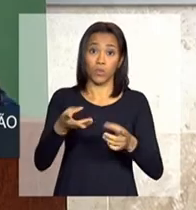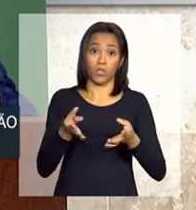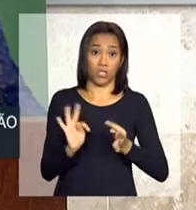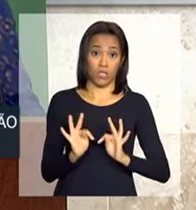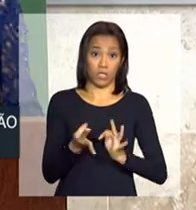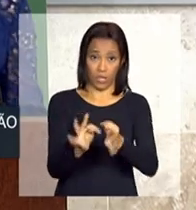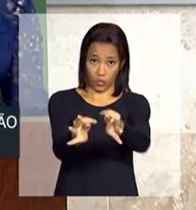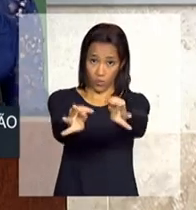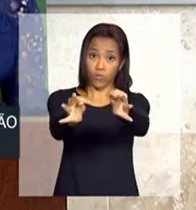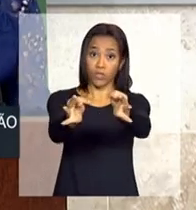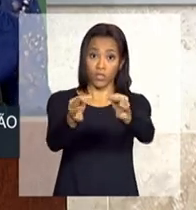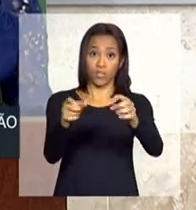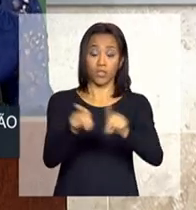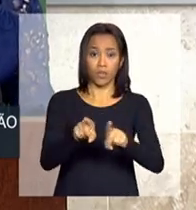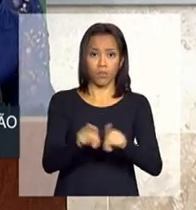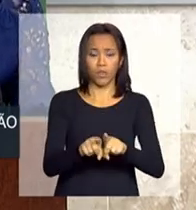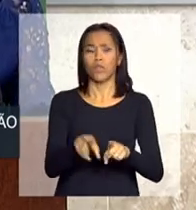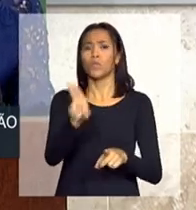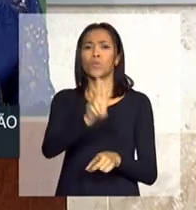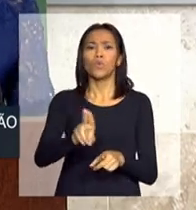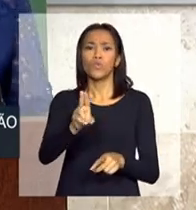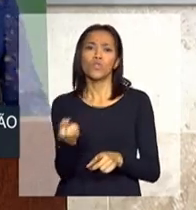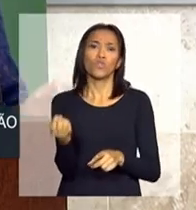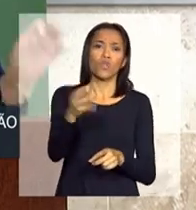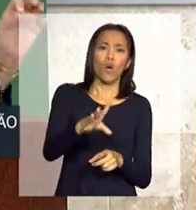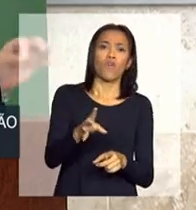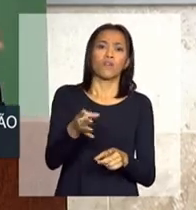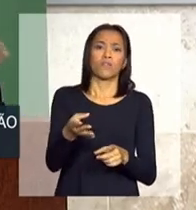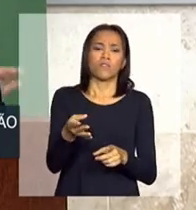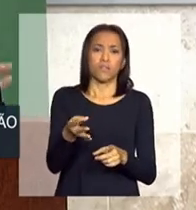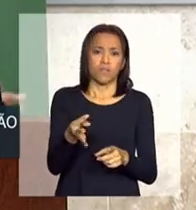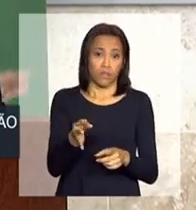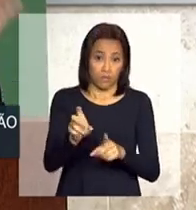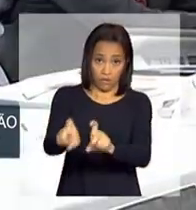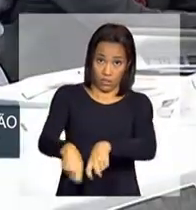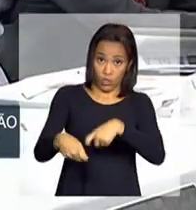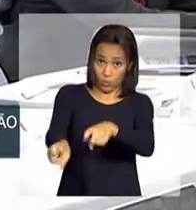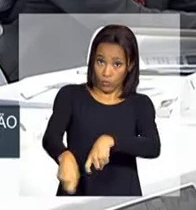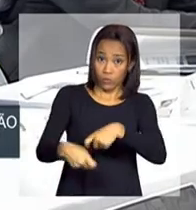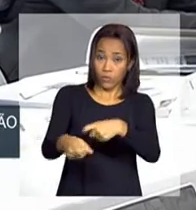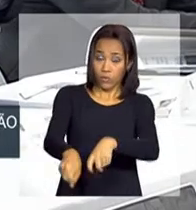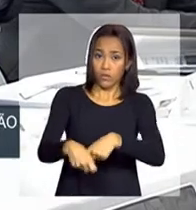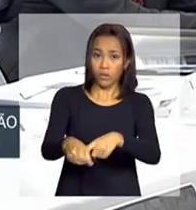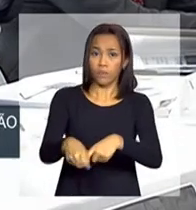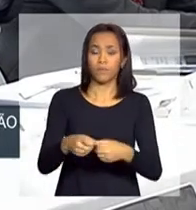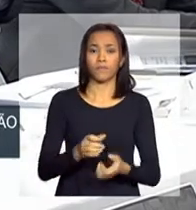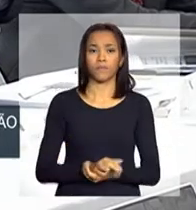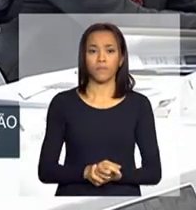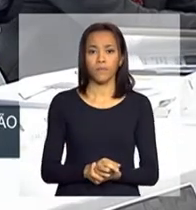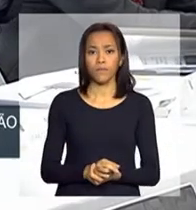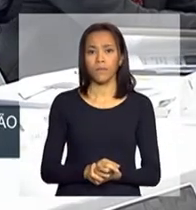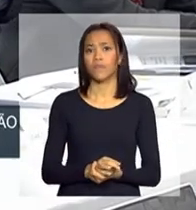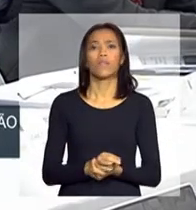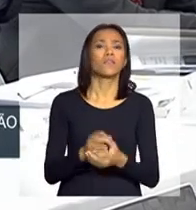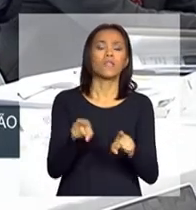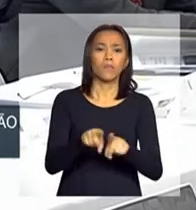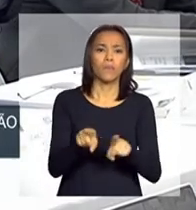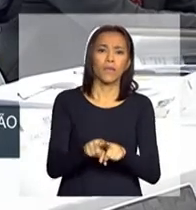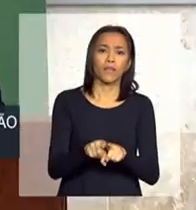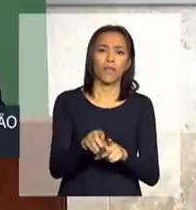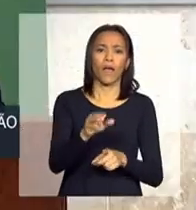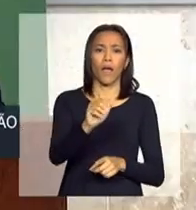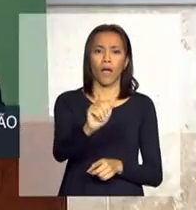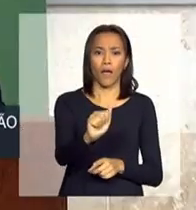da inovação na área da agricultura, da pecuária e da